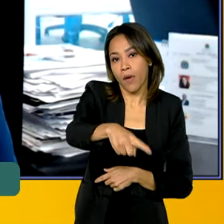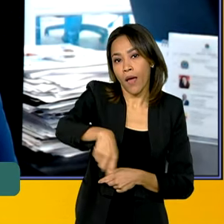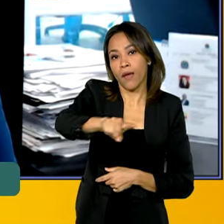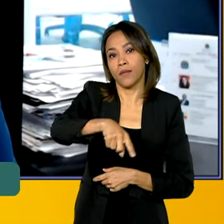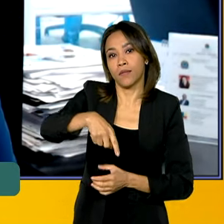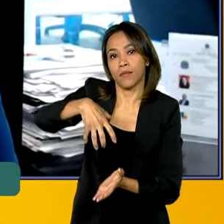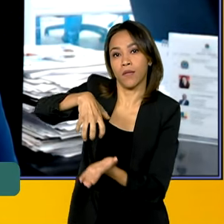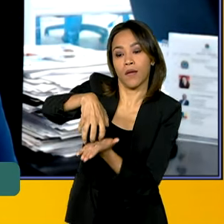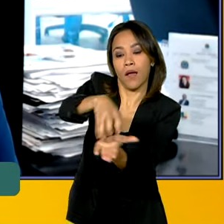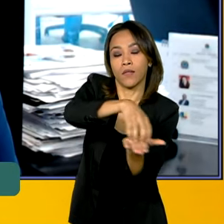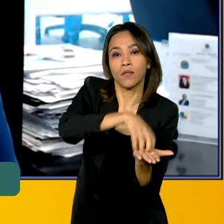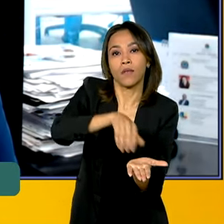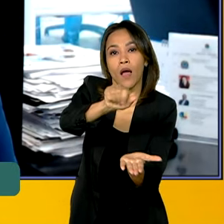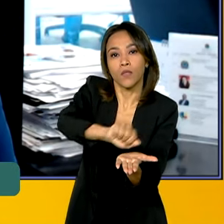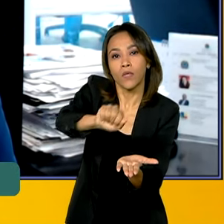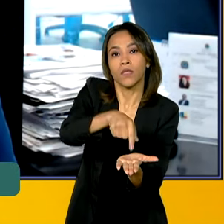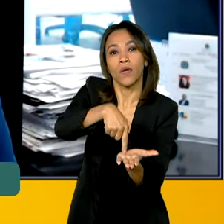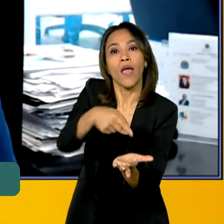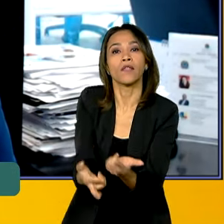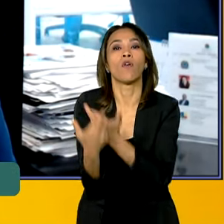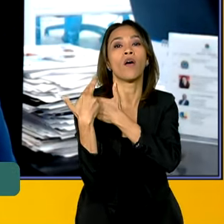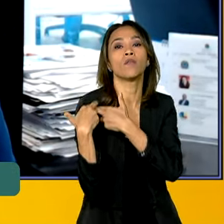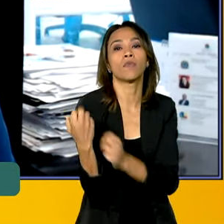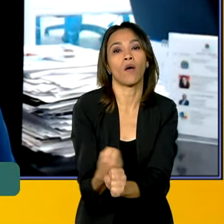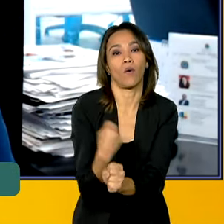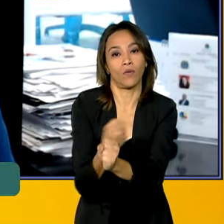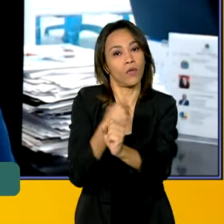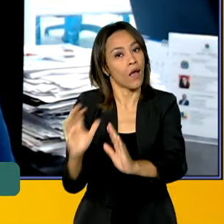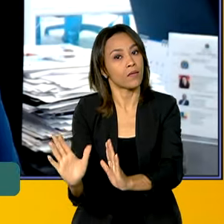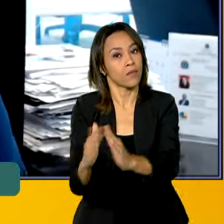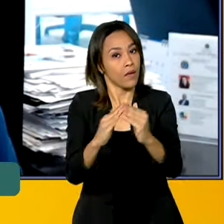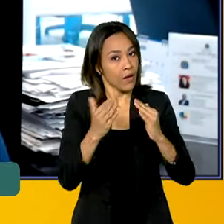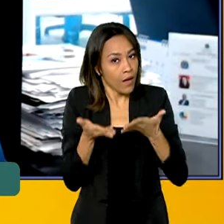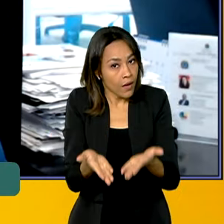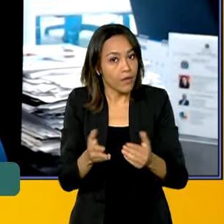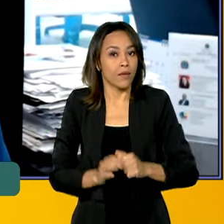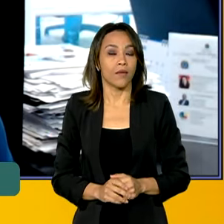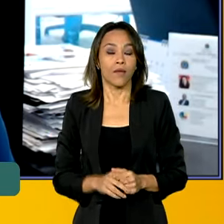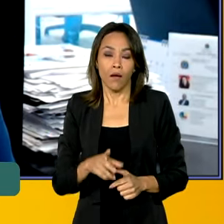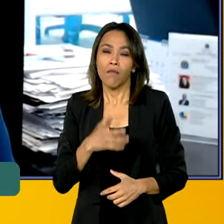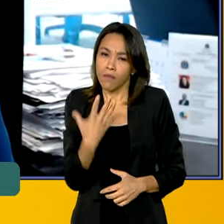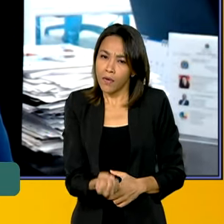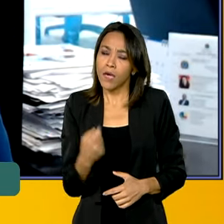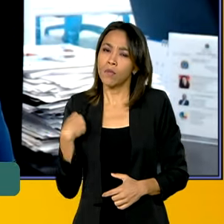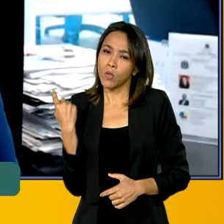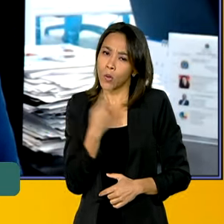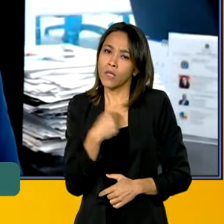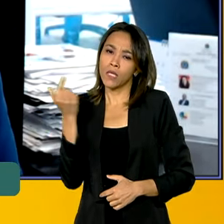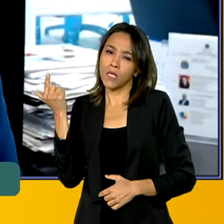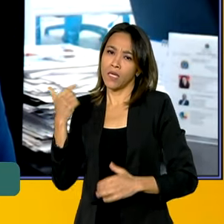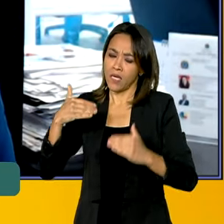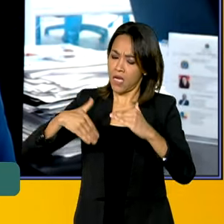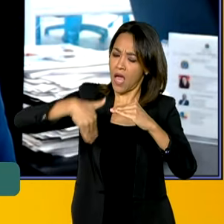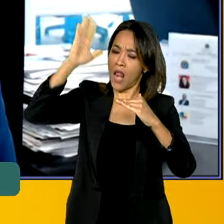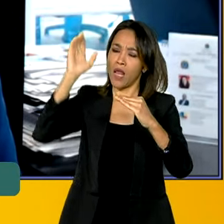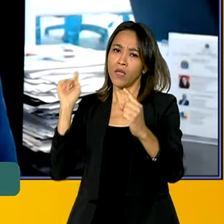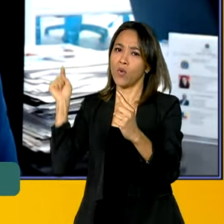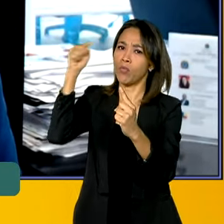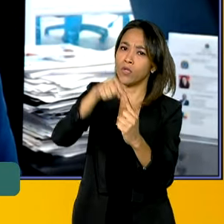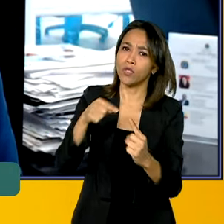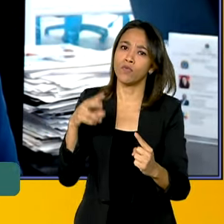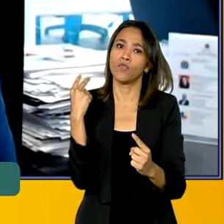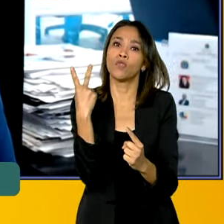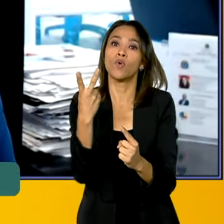Com isso, Roberto, nós acreditamos que nós vamos superar a meta que o presidente estabeleceu de 2 milhões de